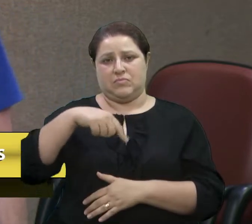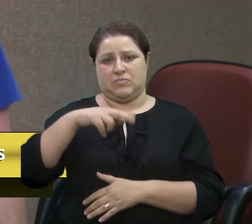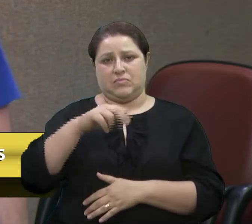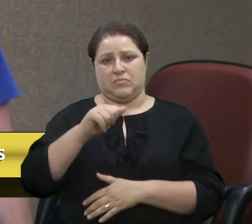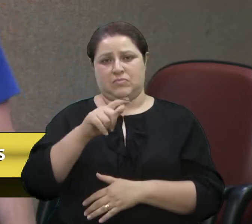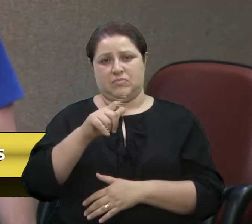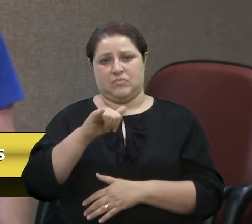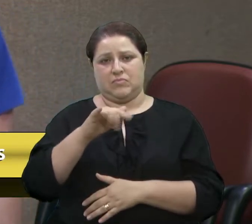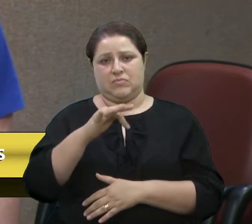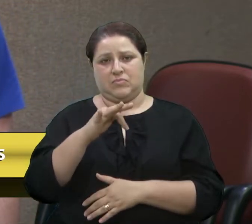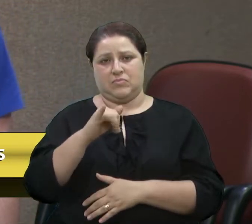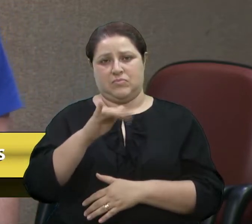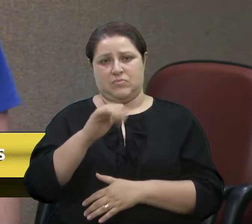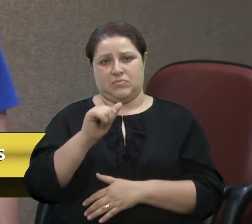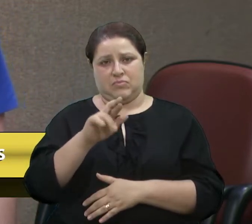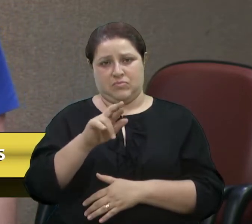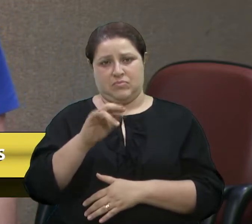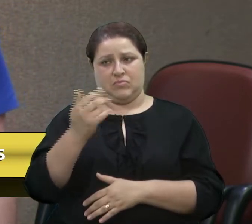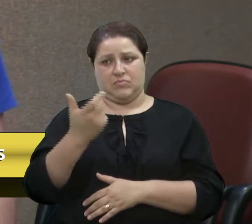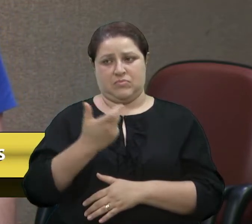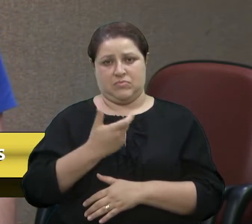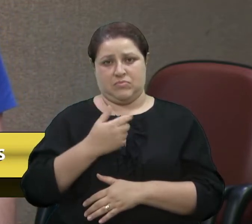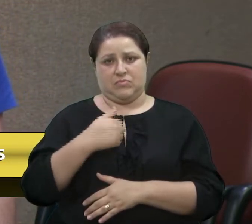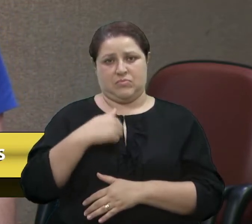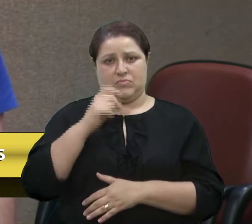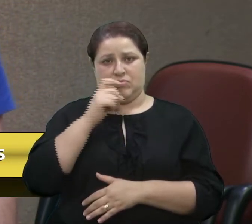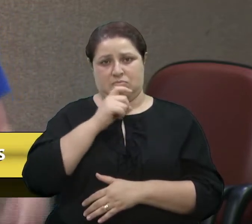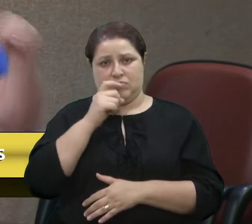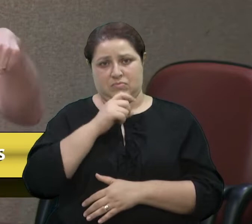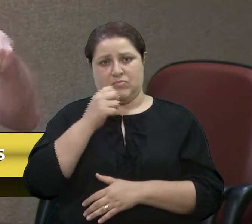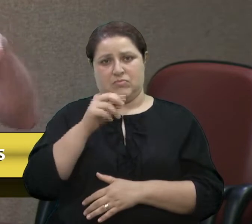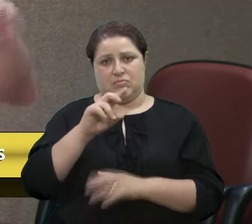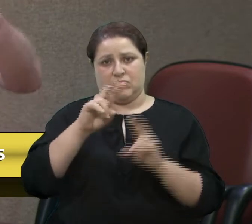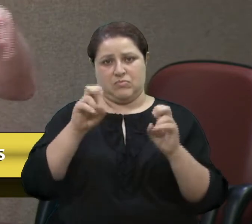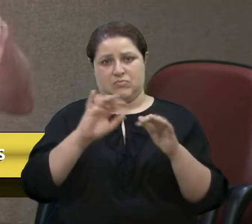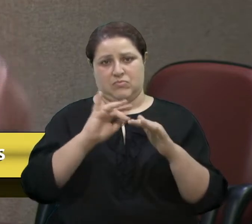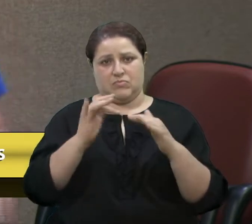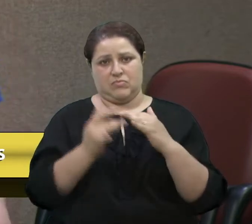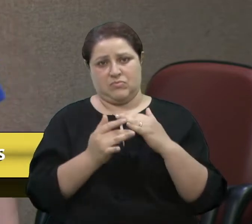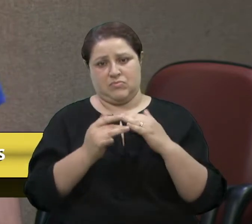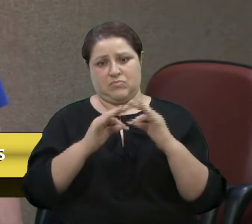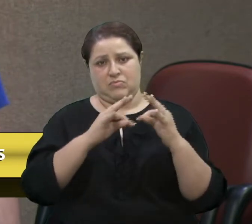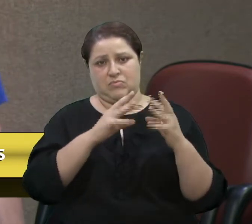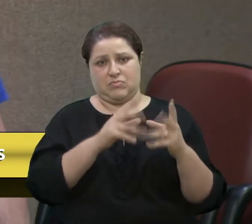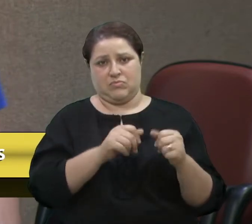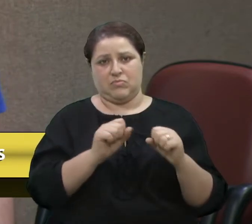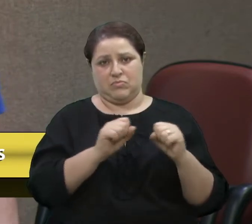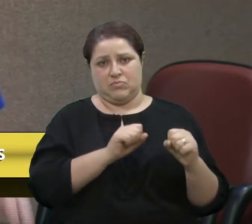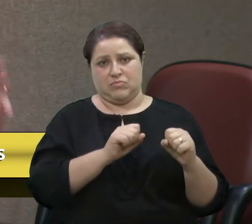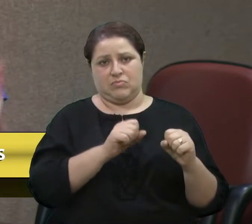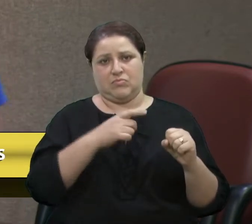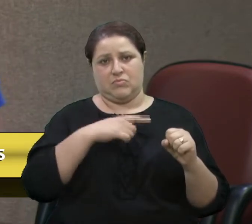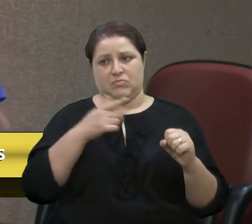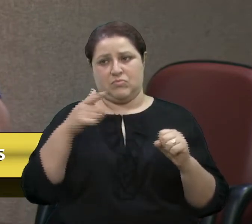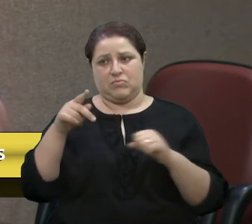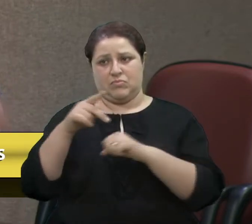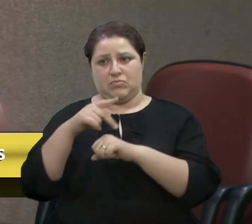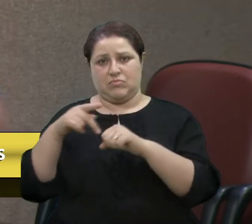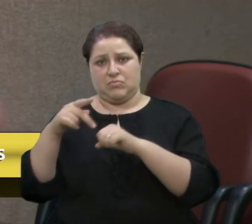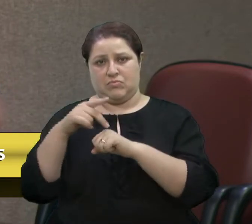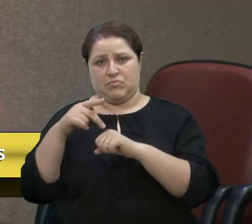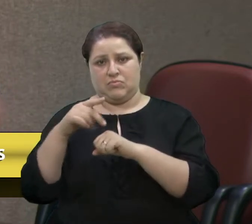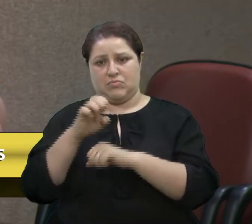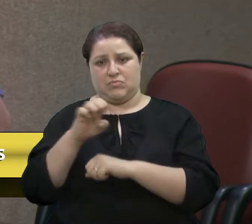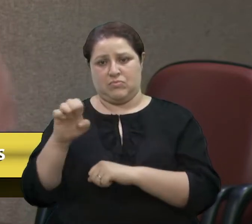Queria lembrar aos colegas que todo mundo pode ter rede social. No Brasil, tem país de esquerda que não pode, por exemplo, em Cuba é proibido o vereador